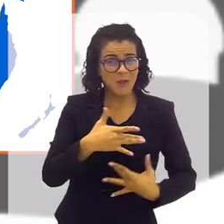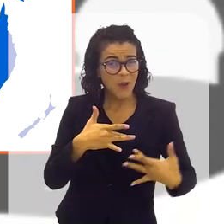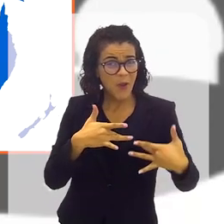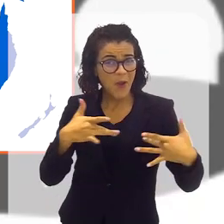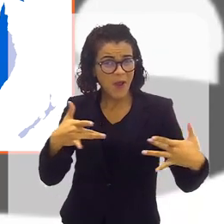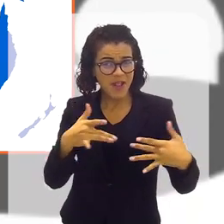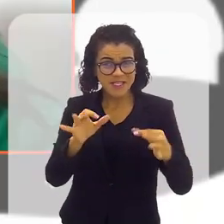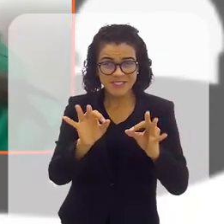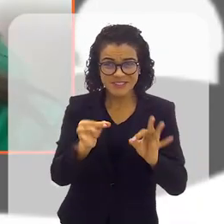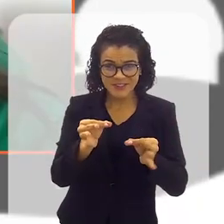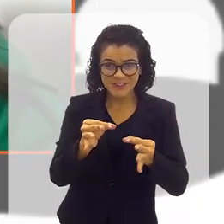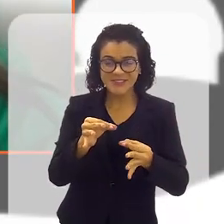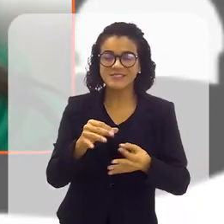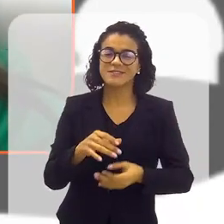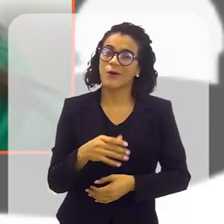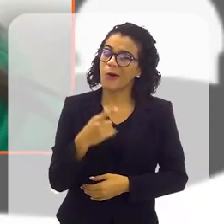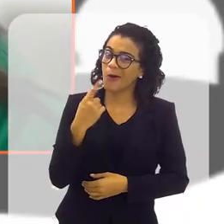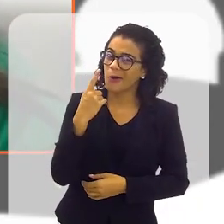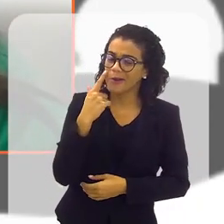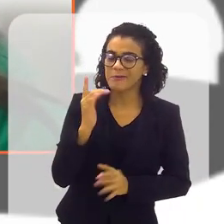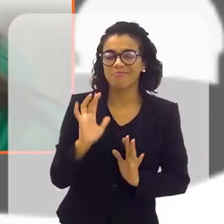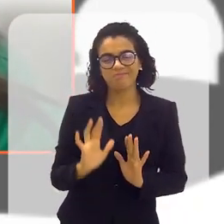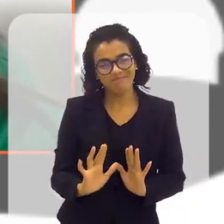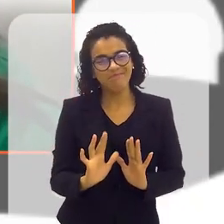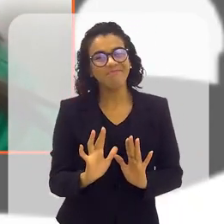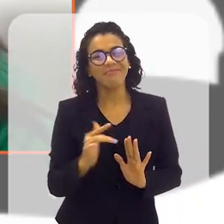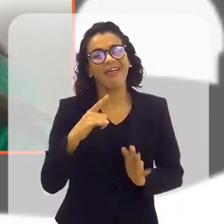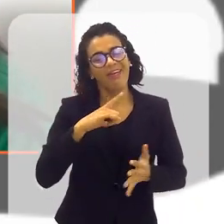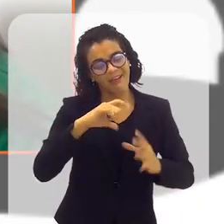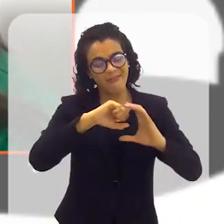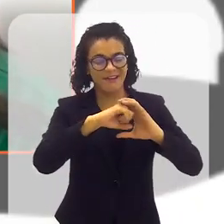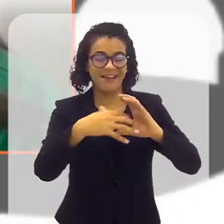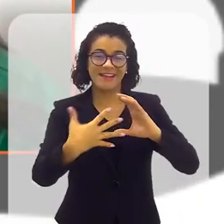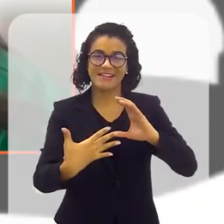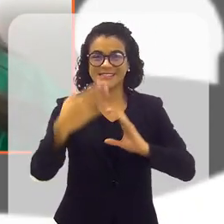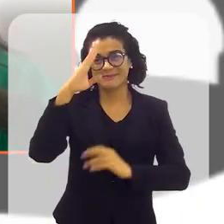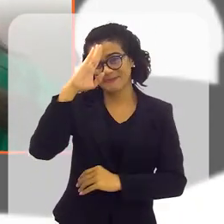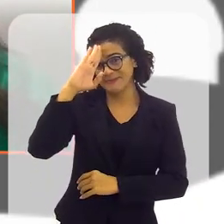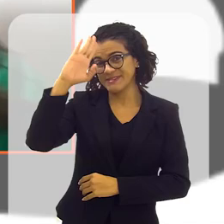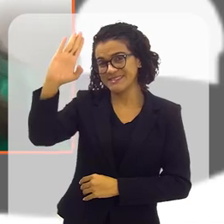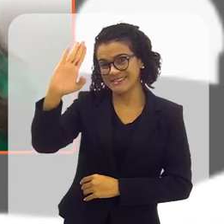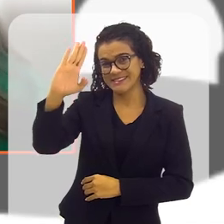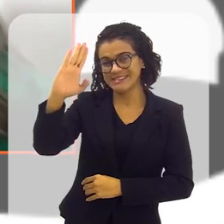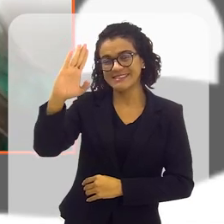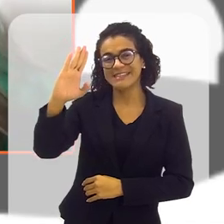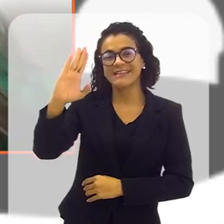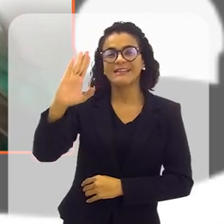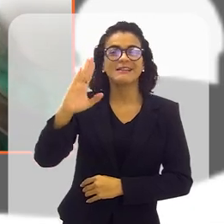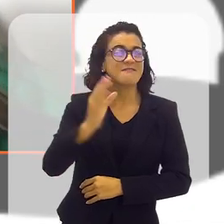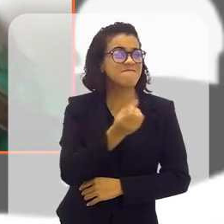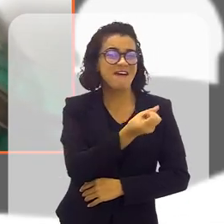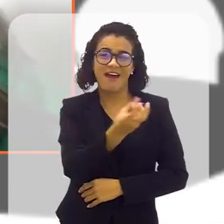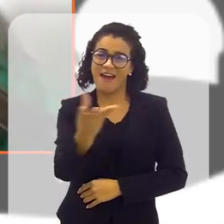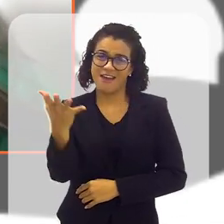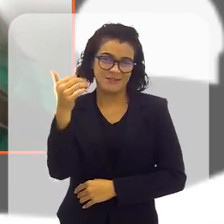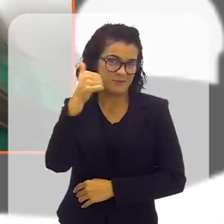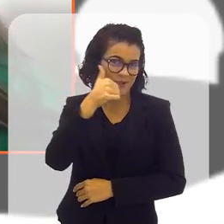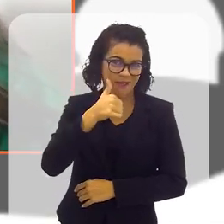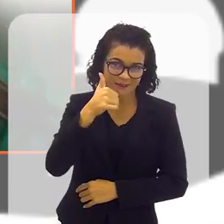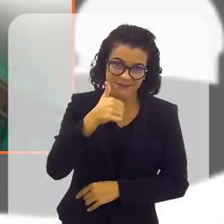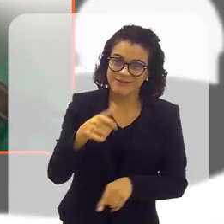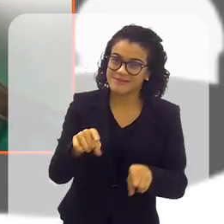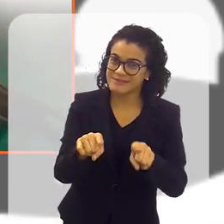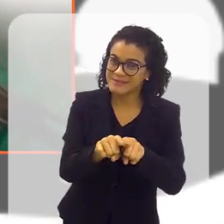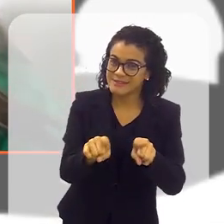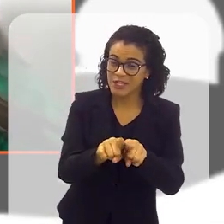e corações, não é verdade? Olha, eu acho que essa é uma das características principais de grande parte das mulheres, né?